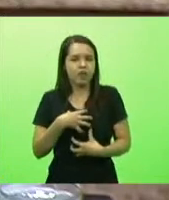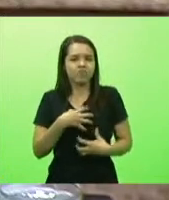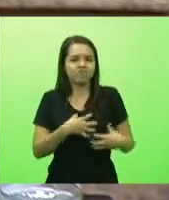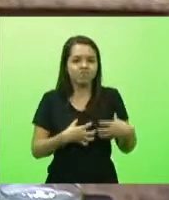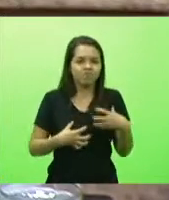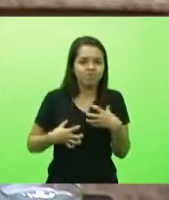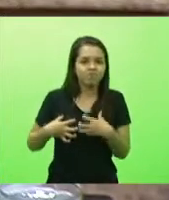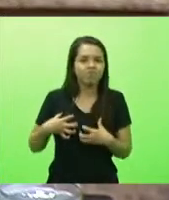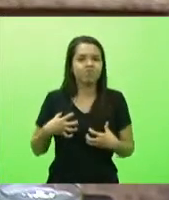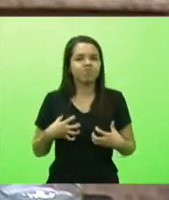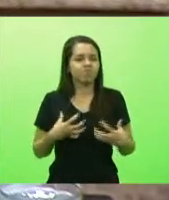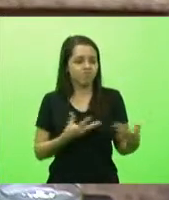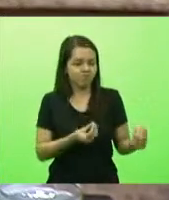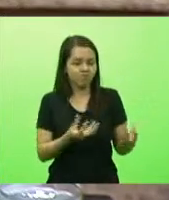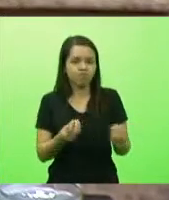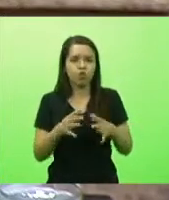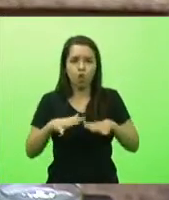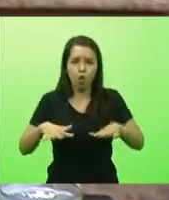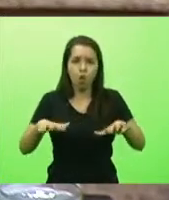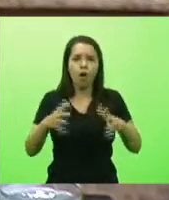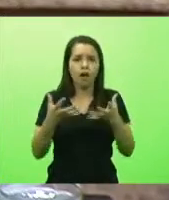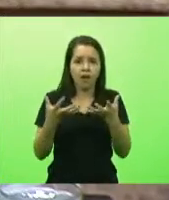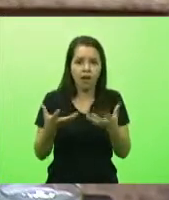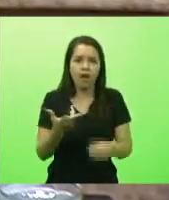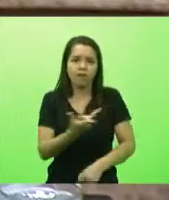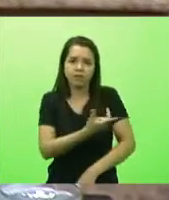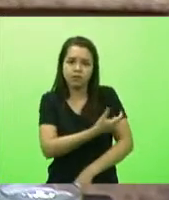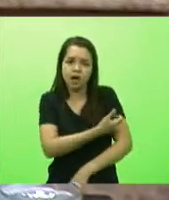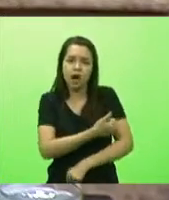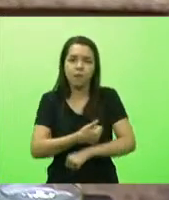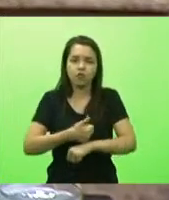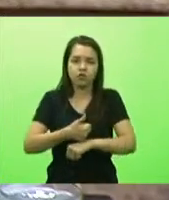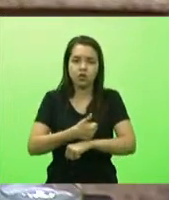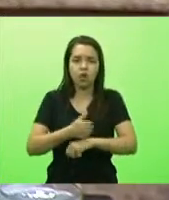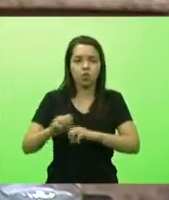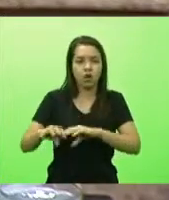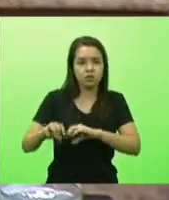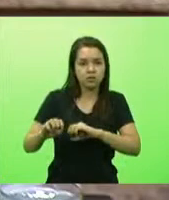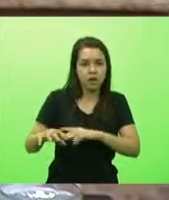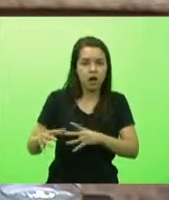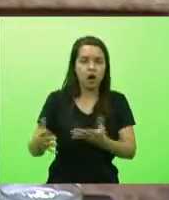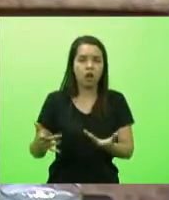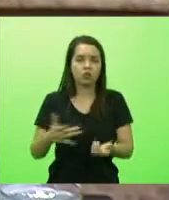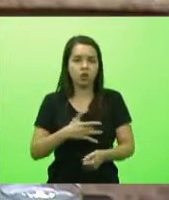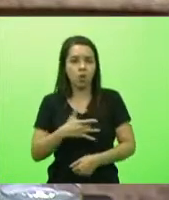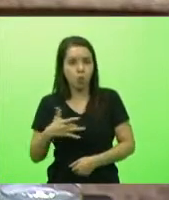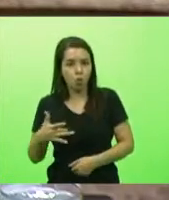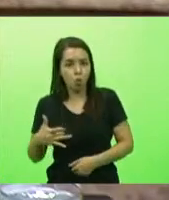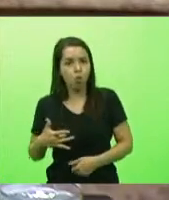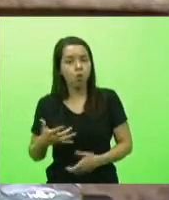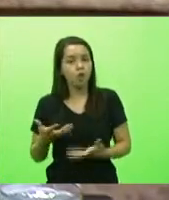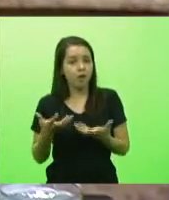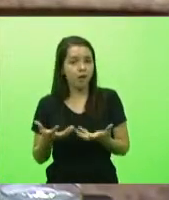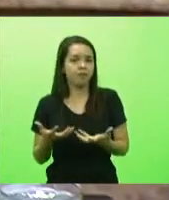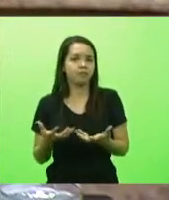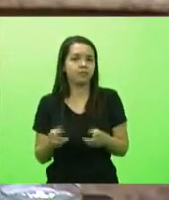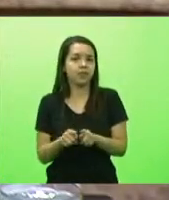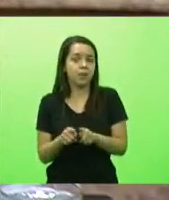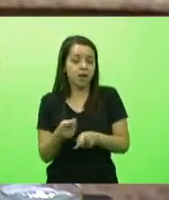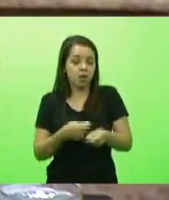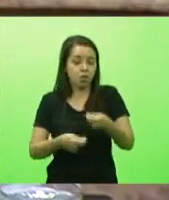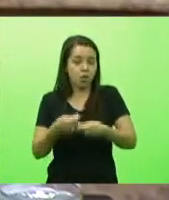vacinados que a educação quer ser vacinada que os profissionais de saúde querem ser vacinados enfim a economia quer voltar